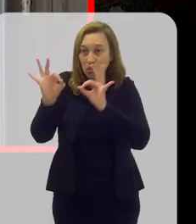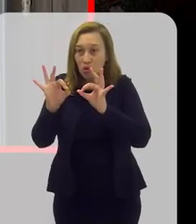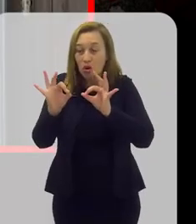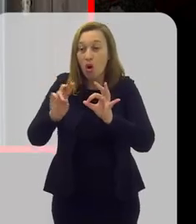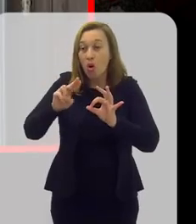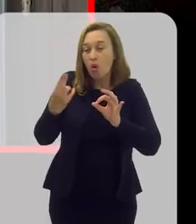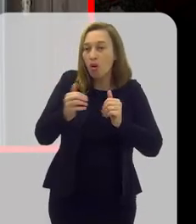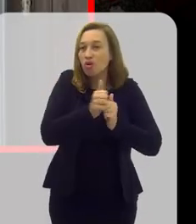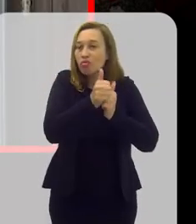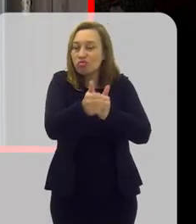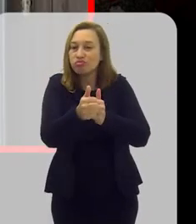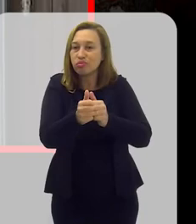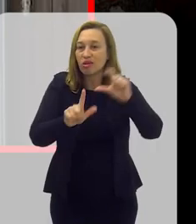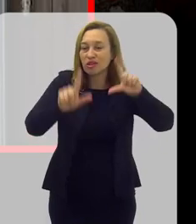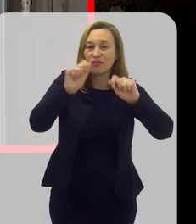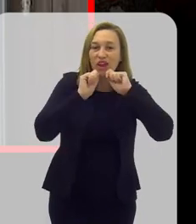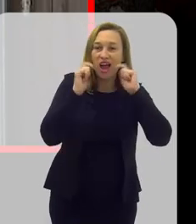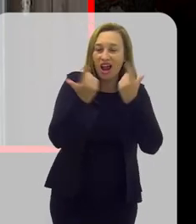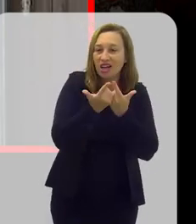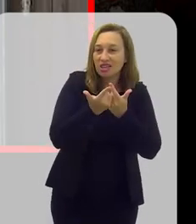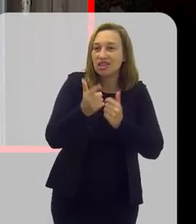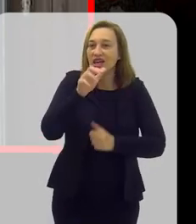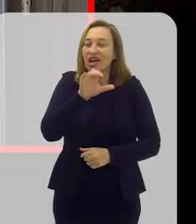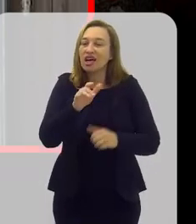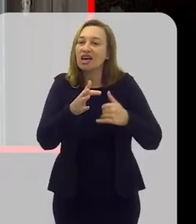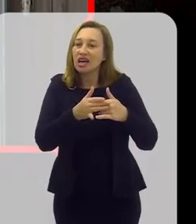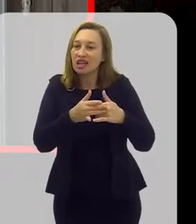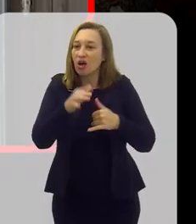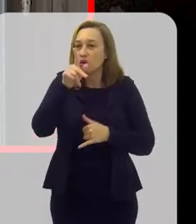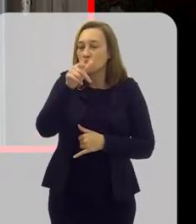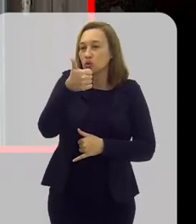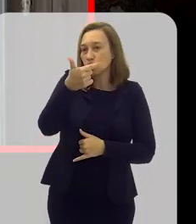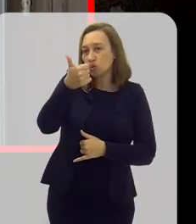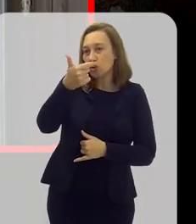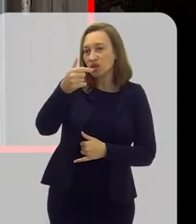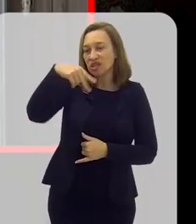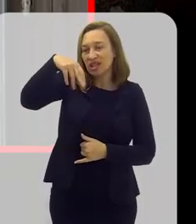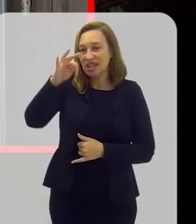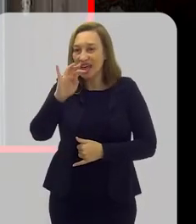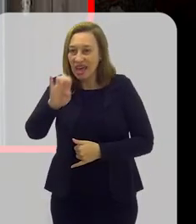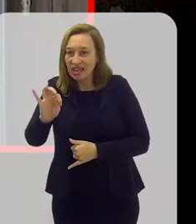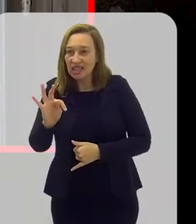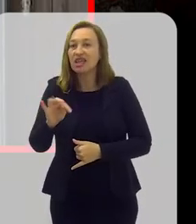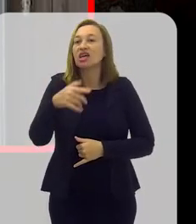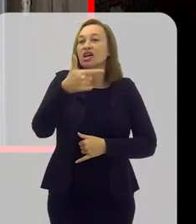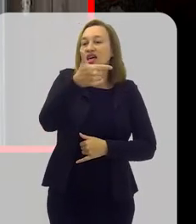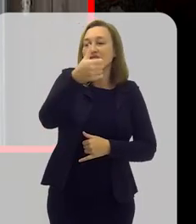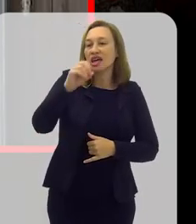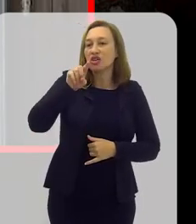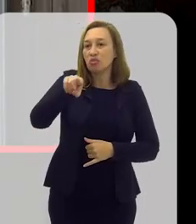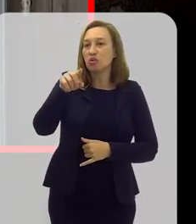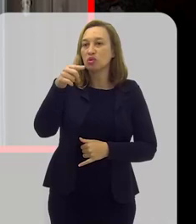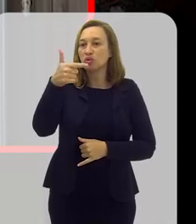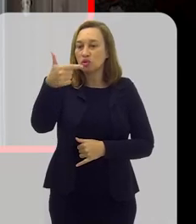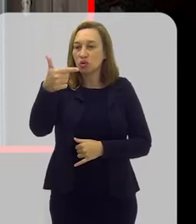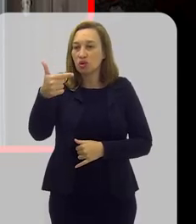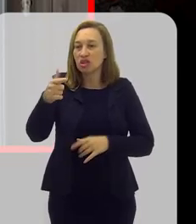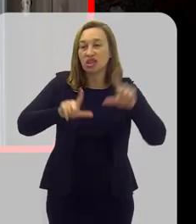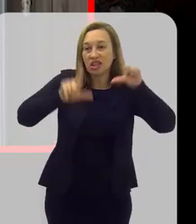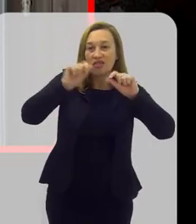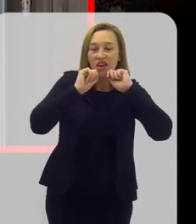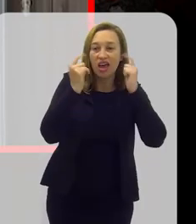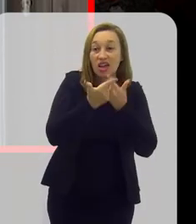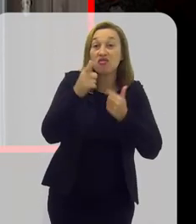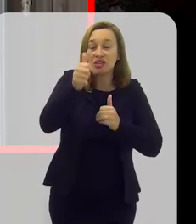acompanhar a programação da TV Alerj, nós estamos sintonizados no canal 12 da NET e no canal 10.2 do Sinal Aberto. E, claro,